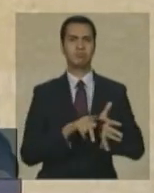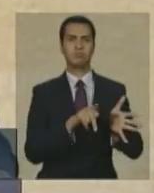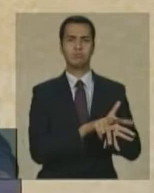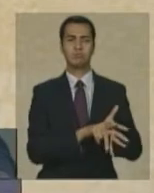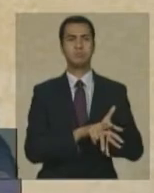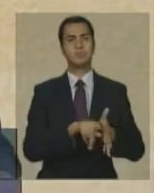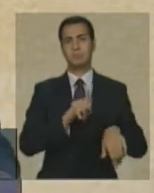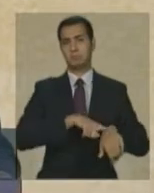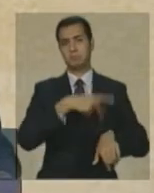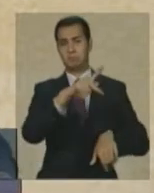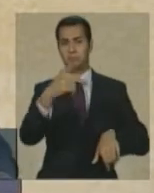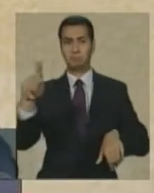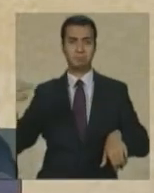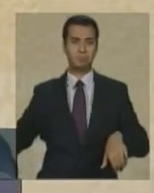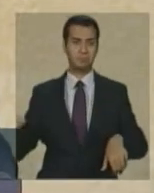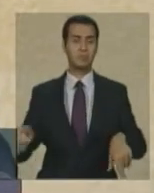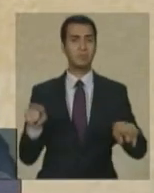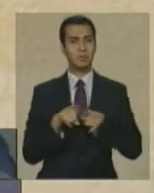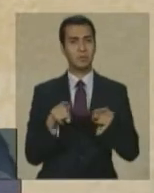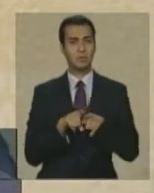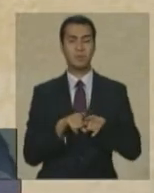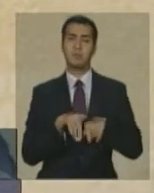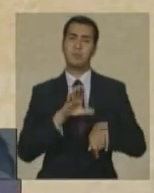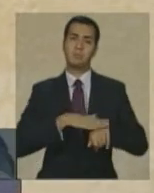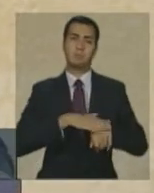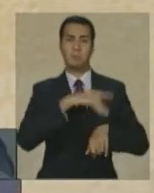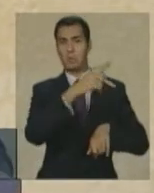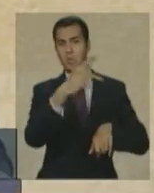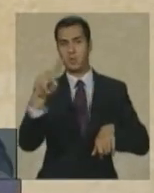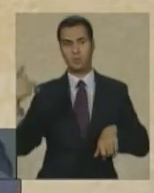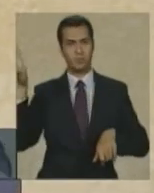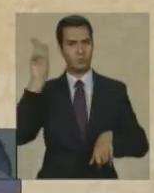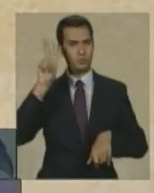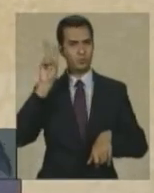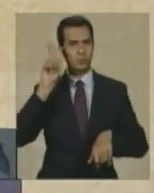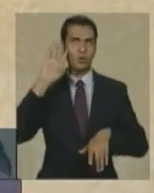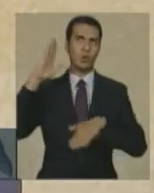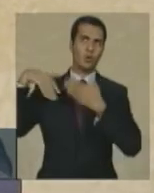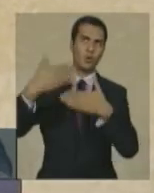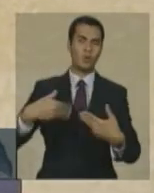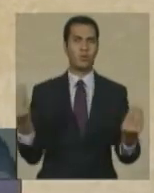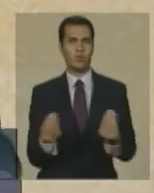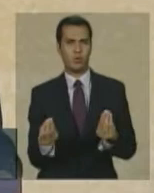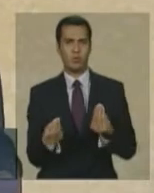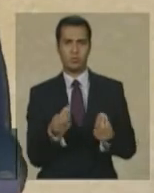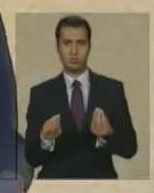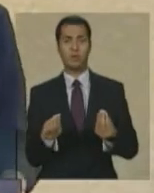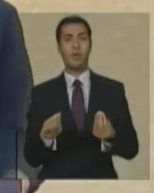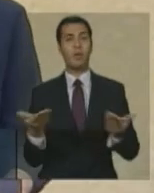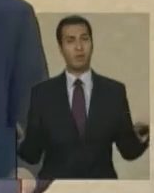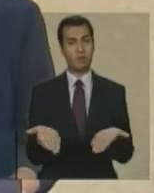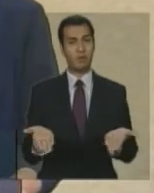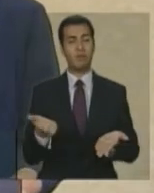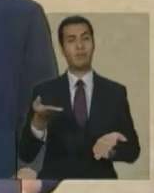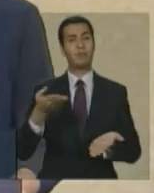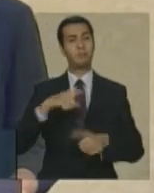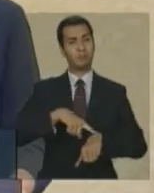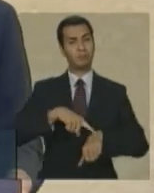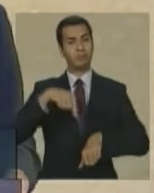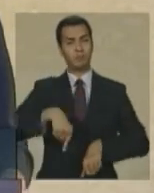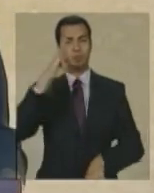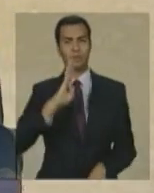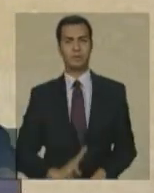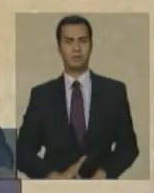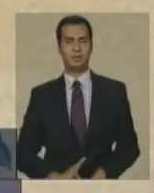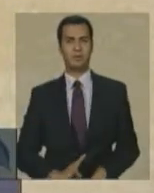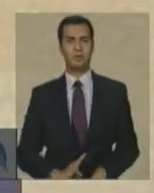suas próprias circunstâncias e sua própria história o Brasil está fazendo agora este é o nosso momento